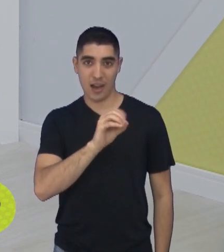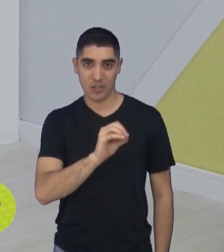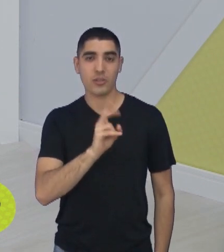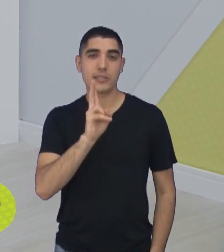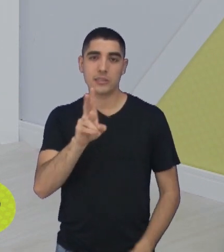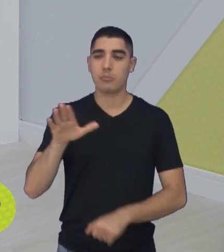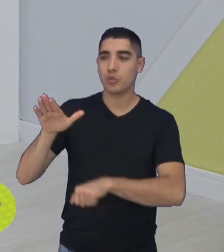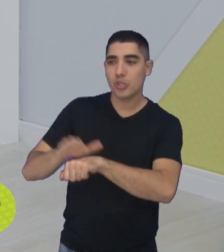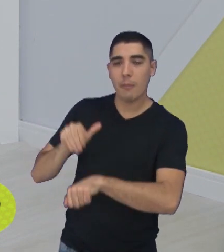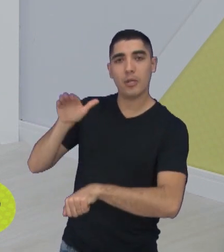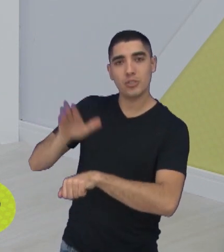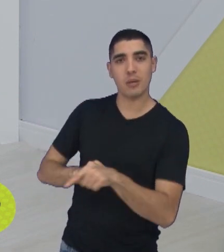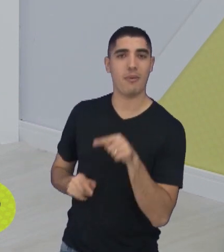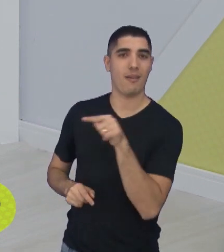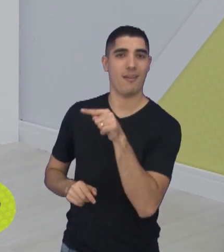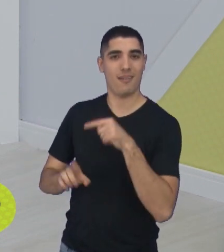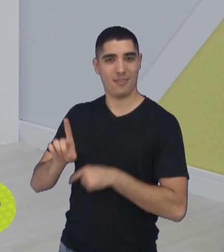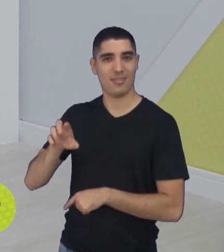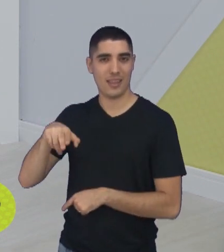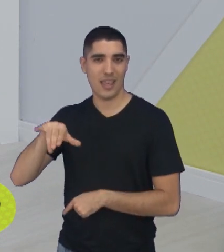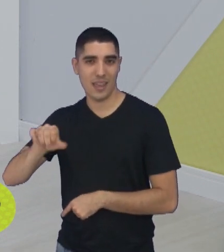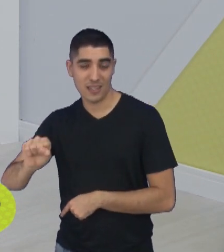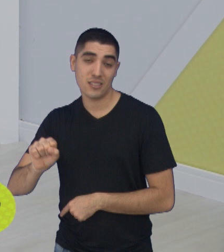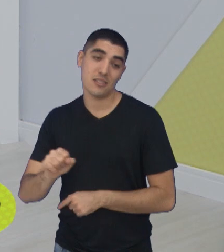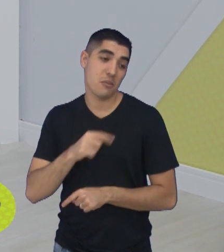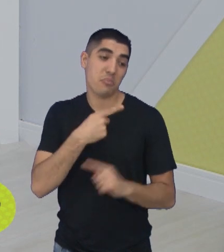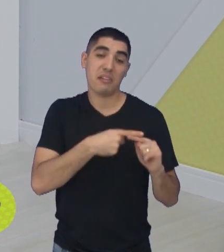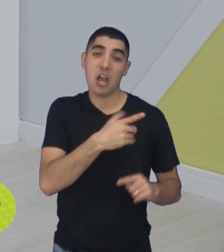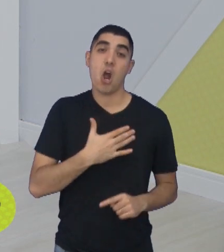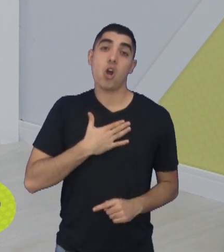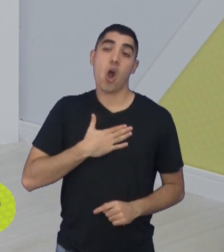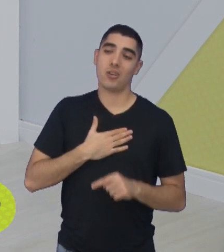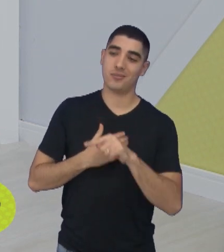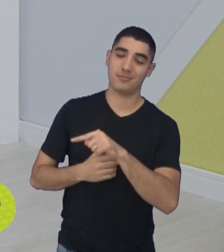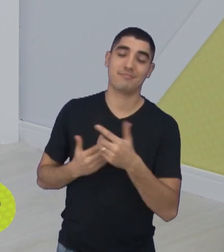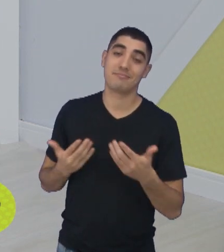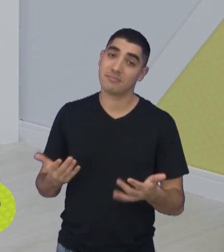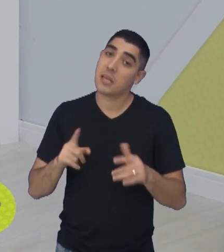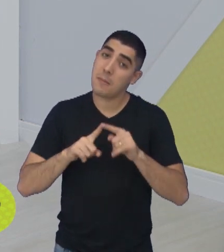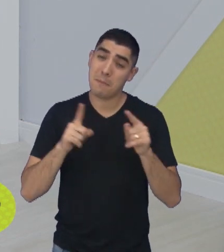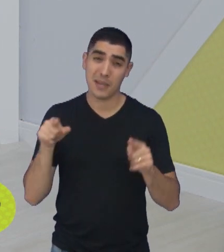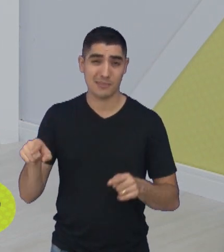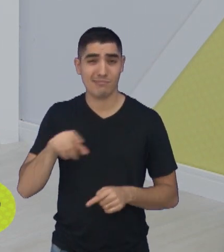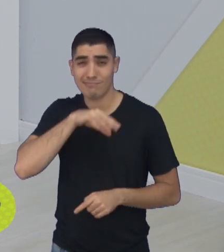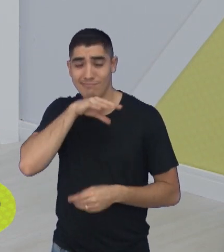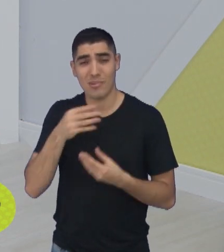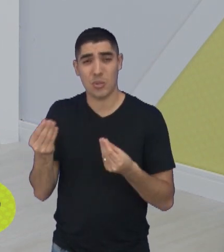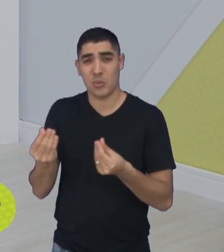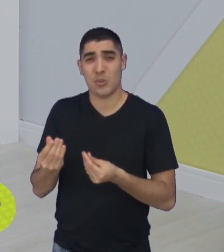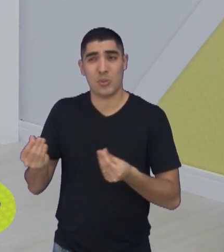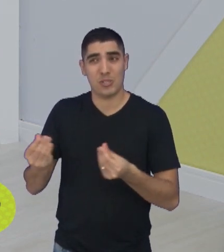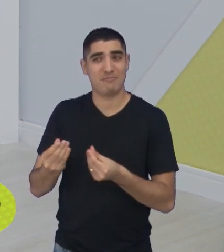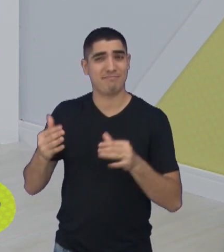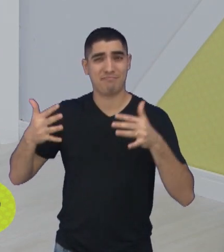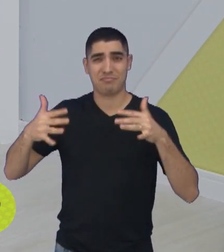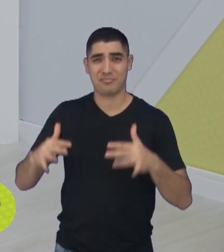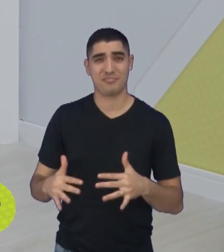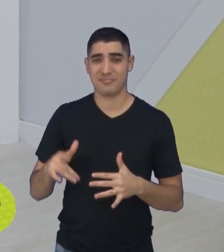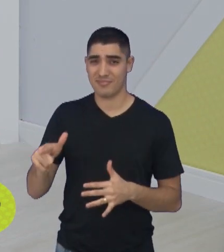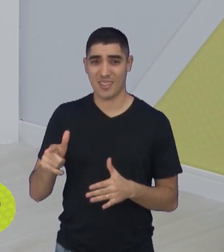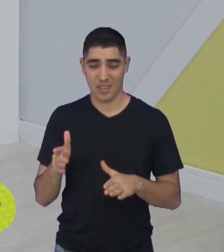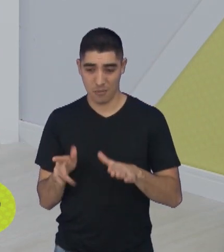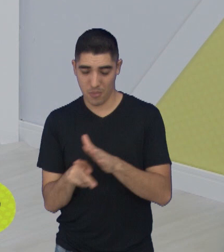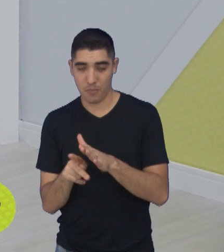de, tem algumas peças que o treinador gosta, e acaba levando, mas realmente não dá, para contar com o Denis na lateral